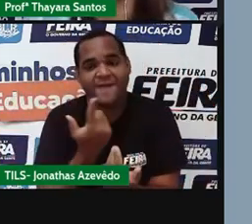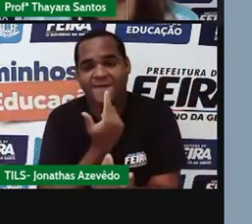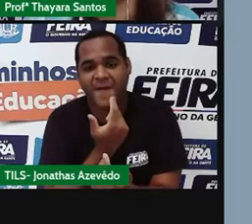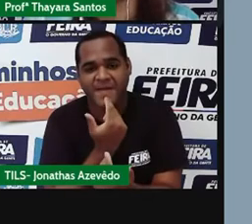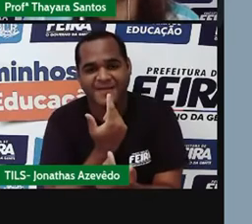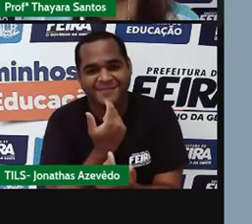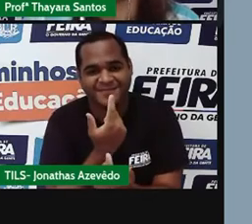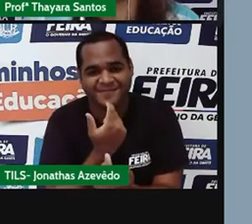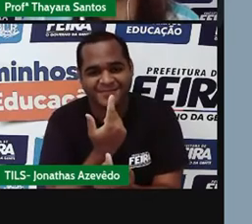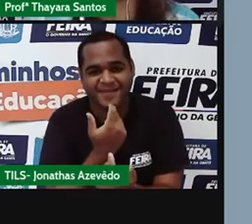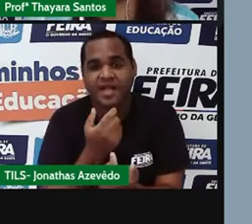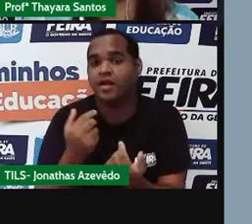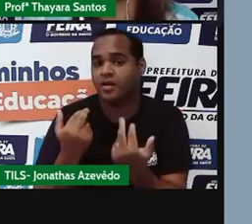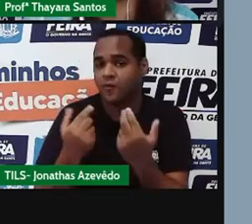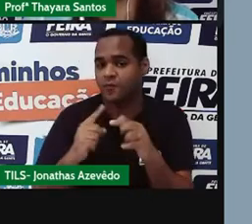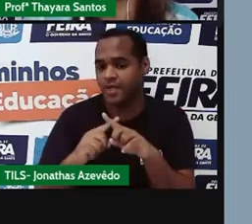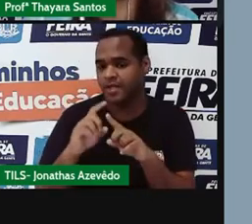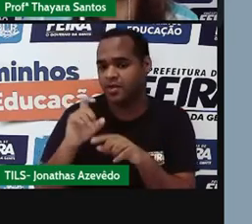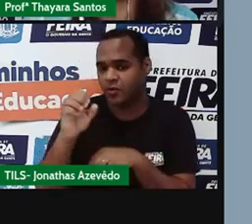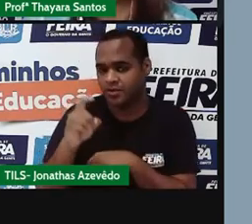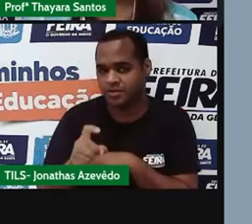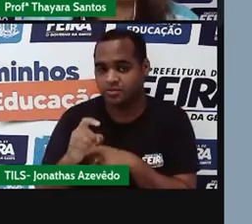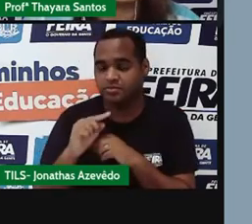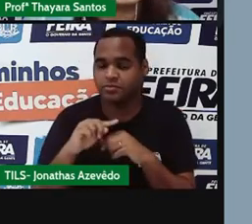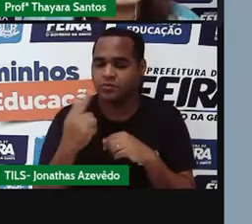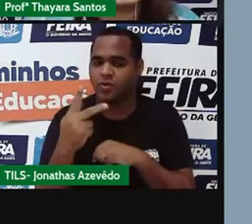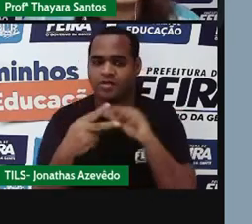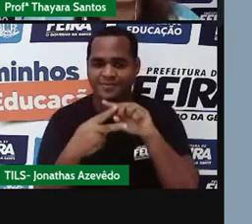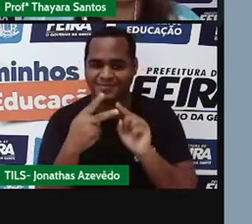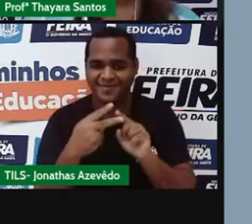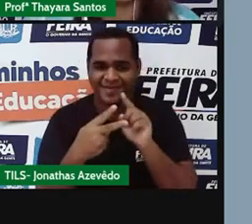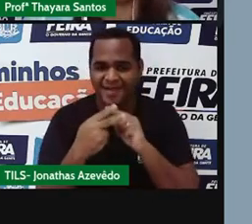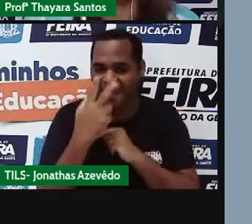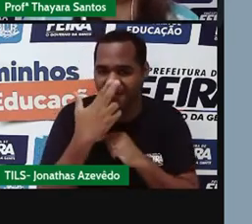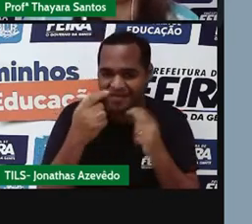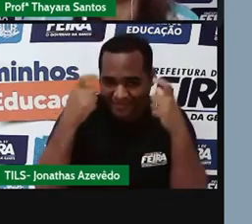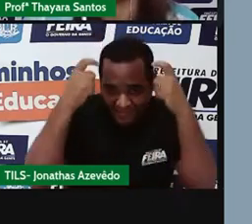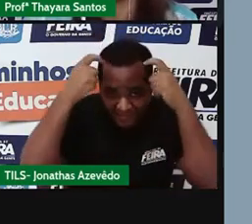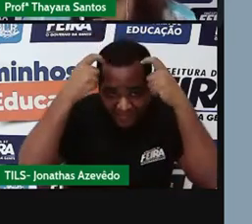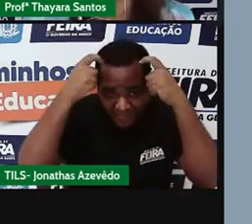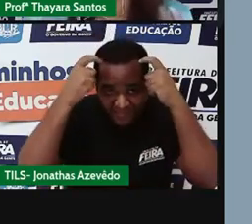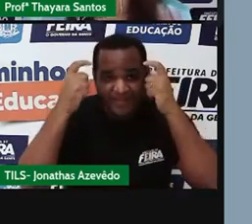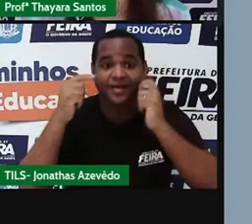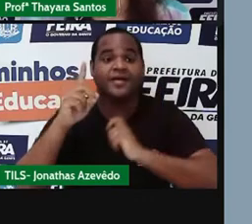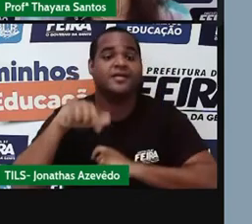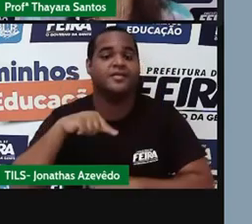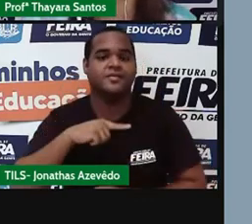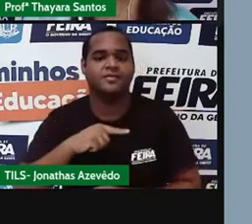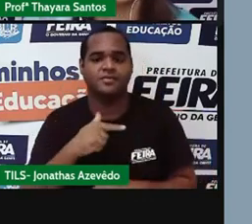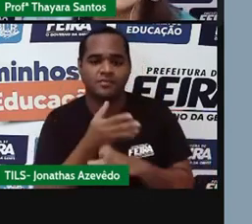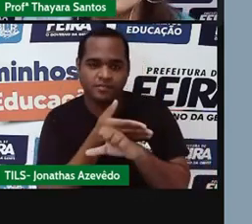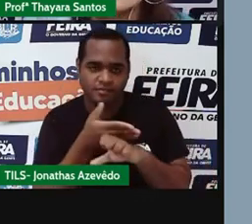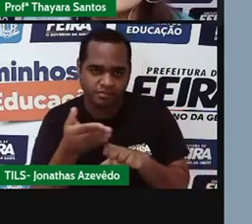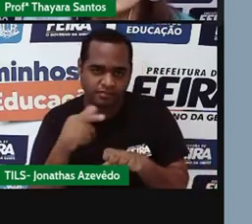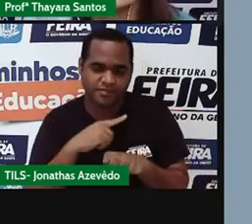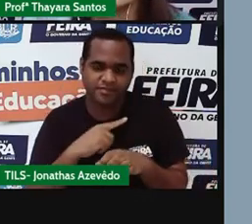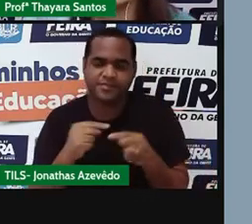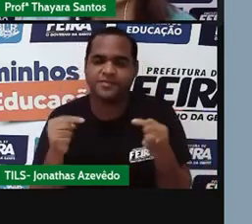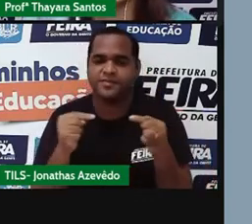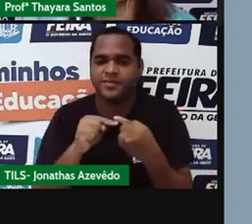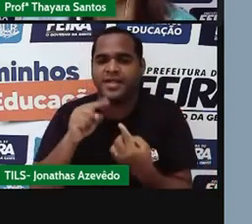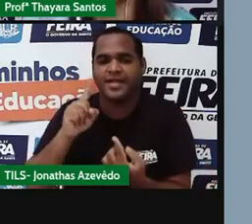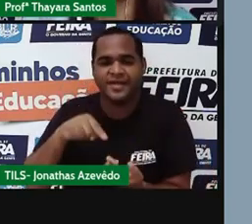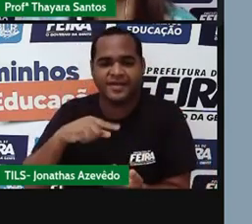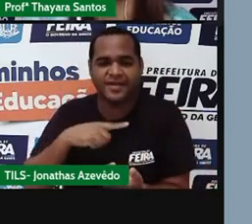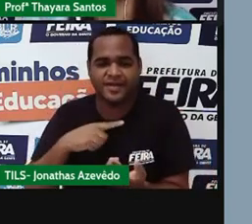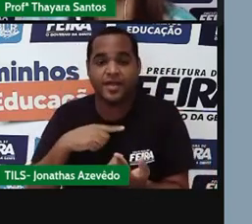oxigênio. E esses dois pequenininhos, que parecem as orelhinhas, que estão representados com a cor branca, são os átomos